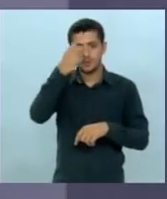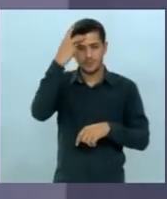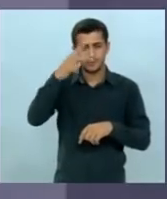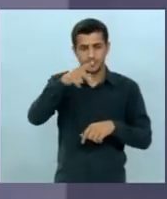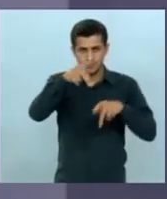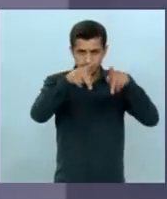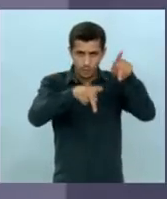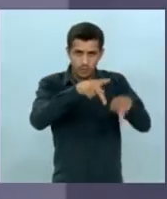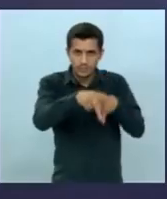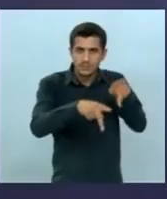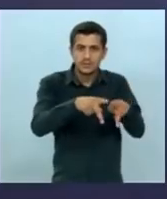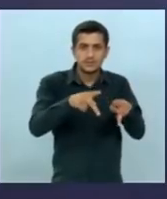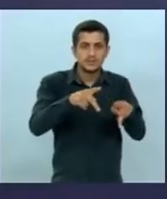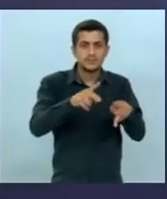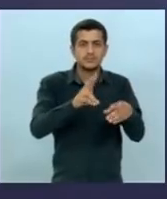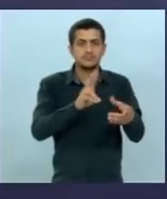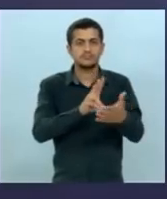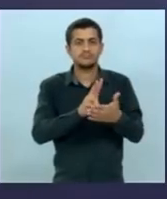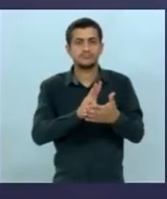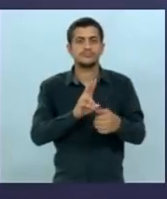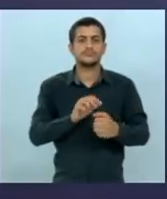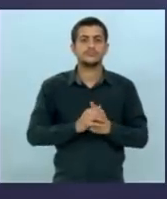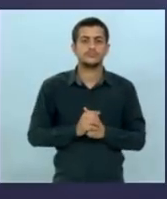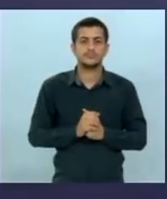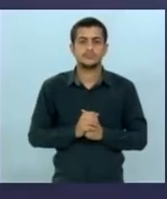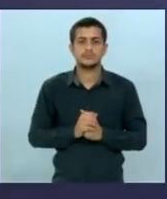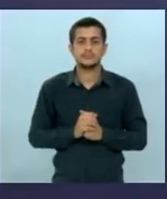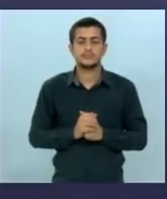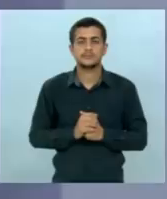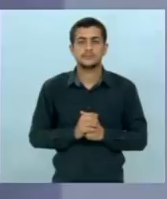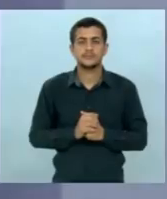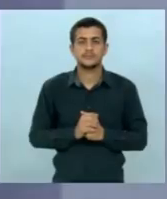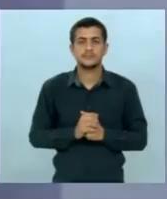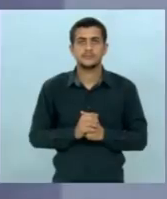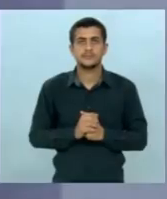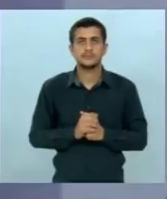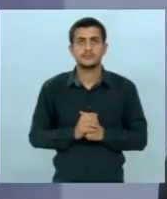indígena do Brasil. E agora, um minuto para a tréplica.